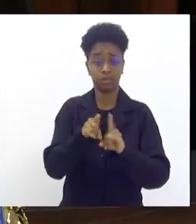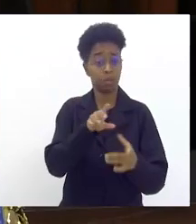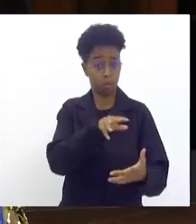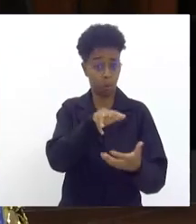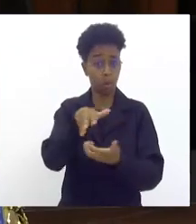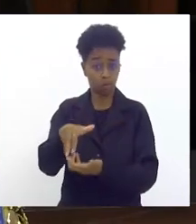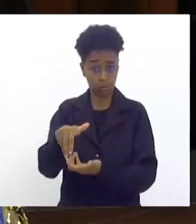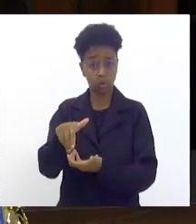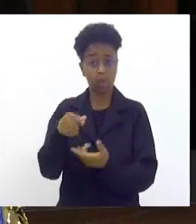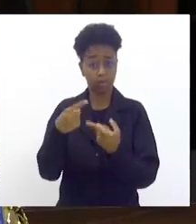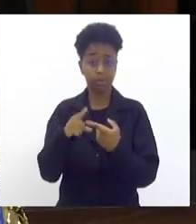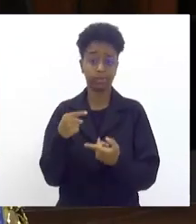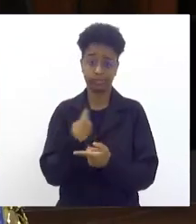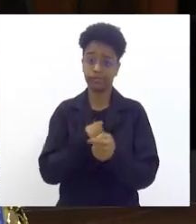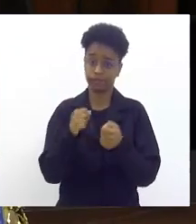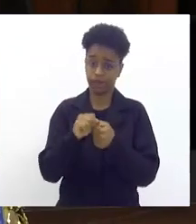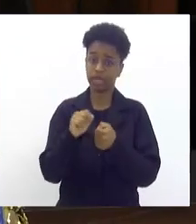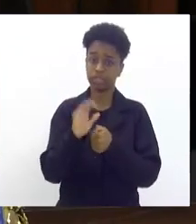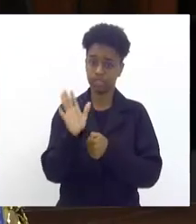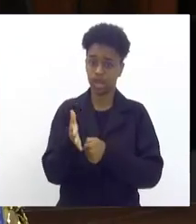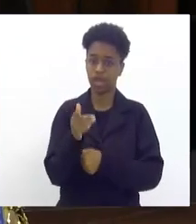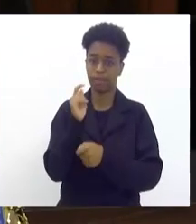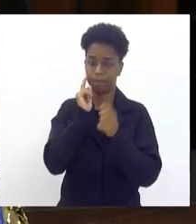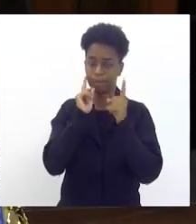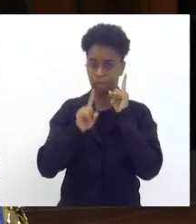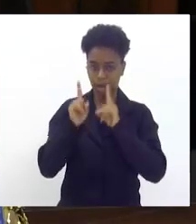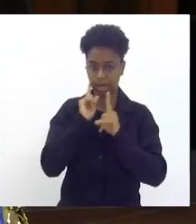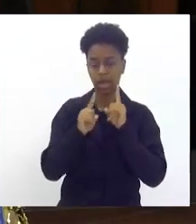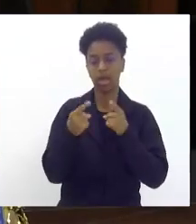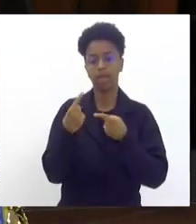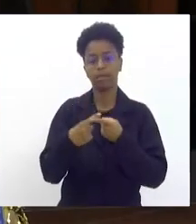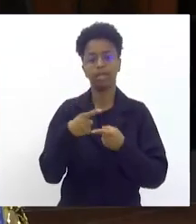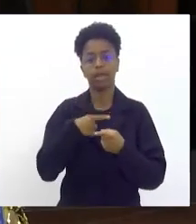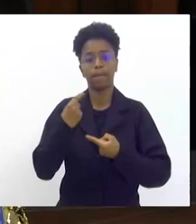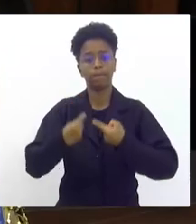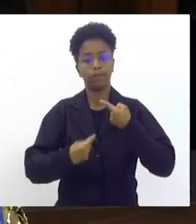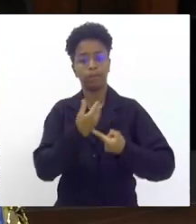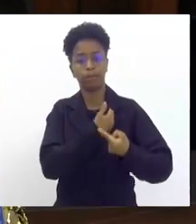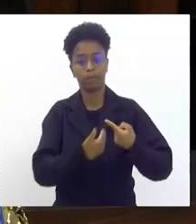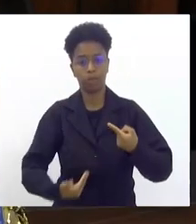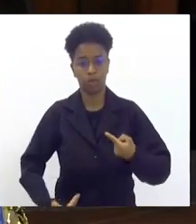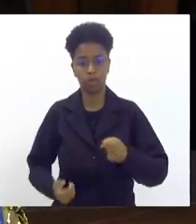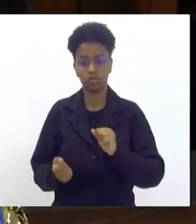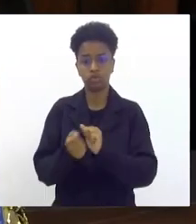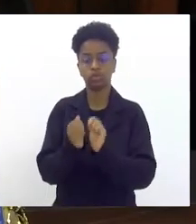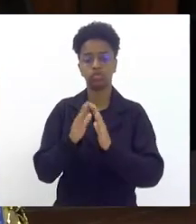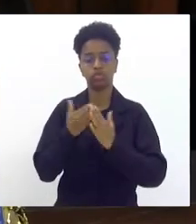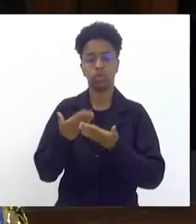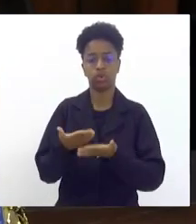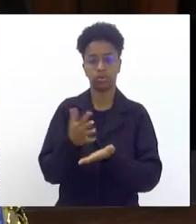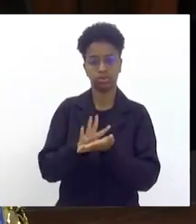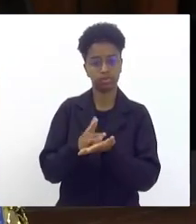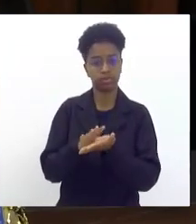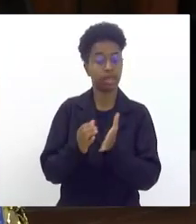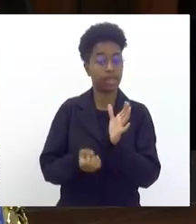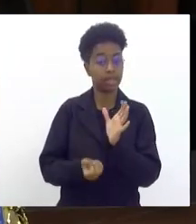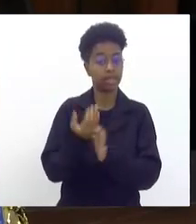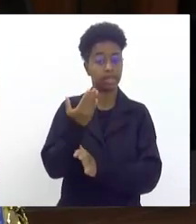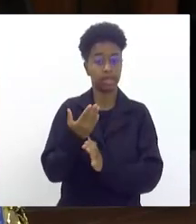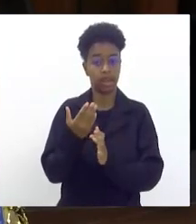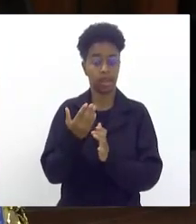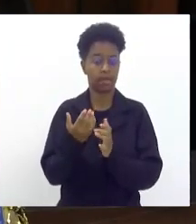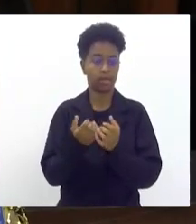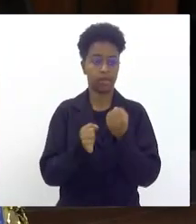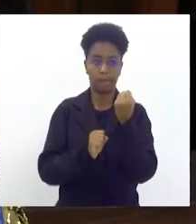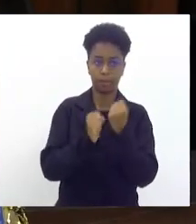que é o que a gente já faz em Maricá em Maricá nós fazemos políticas públicas com a escola de samba criando não só a produção